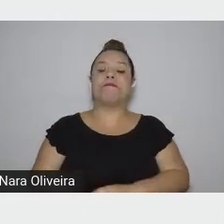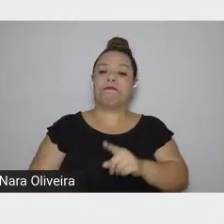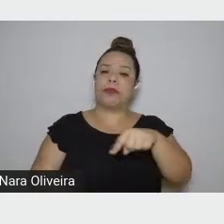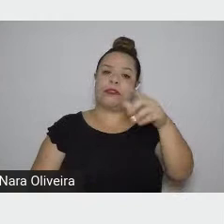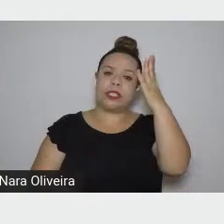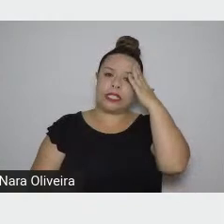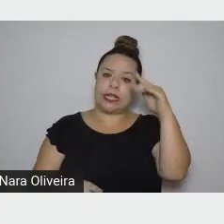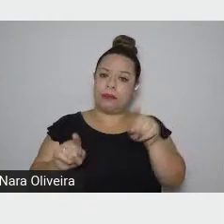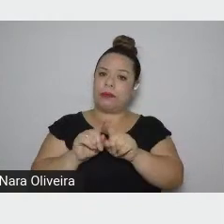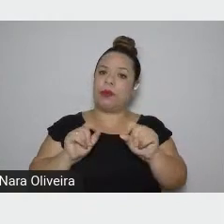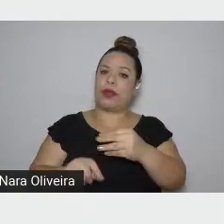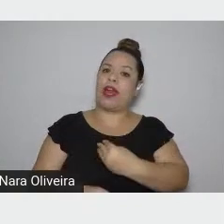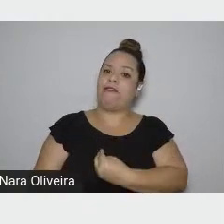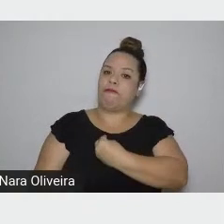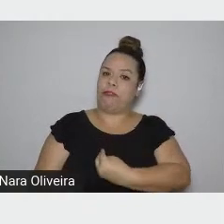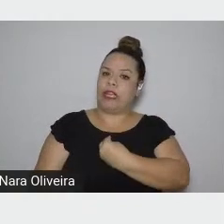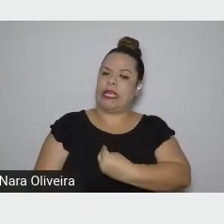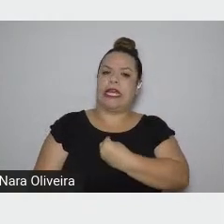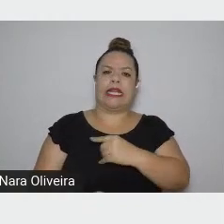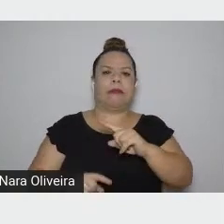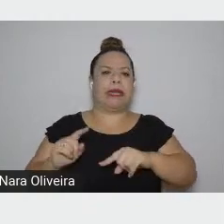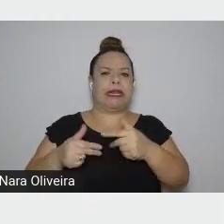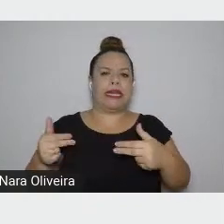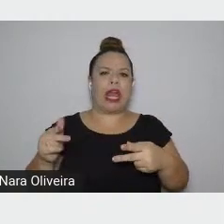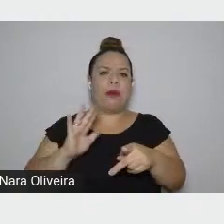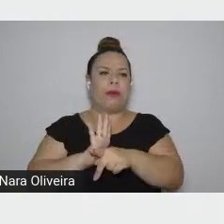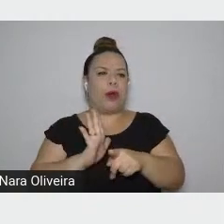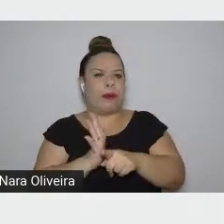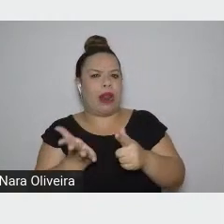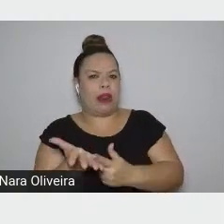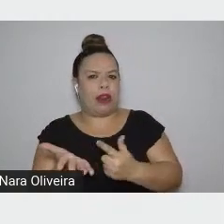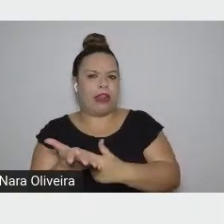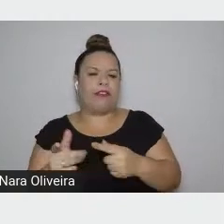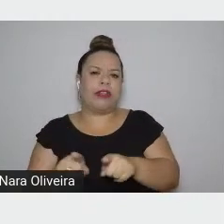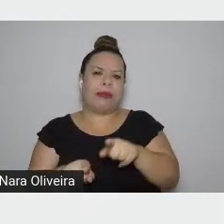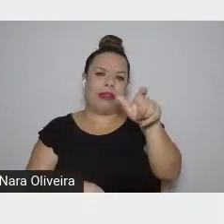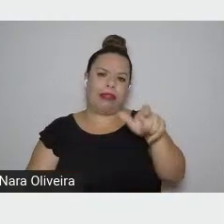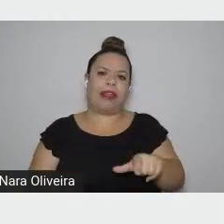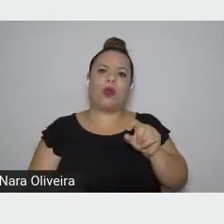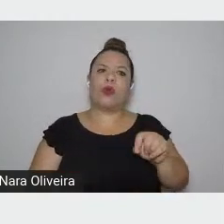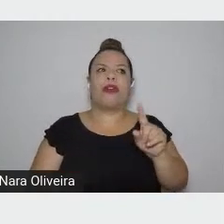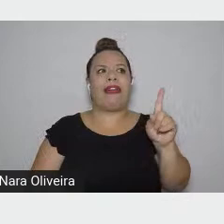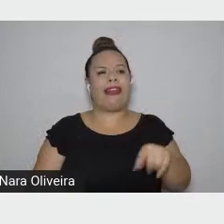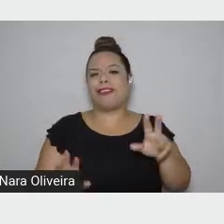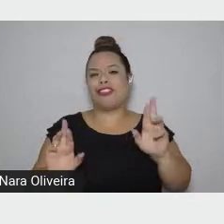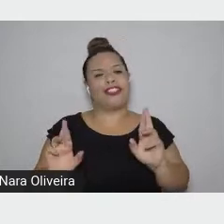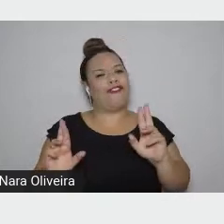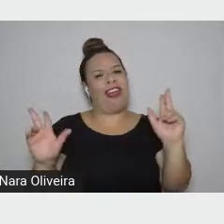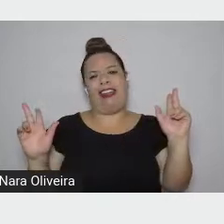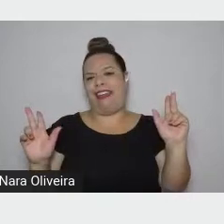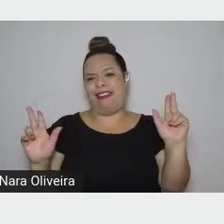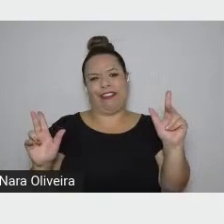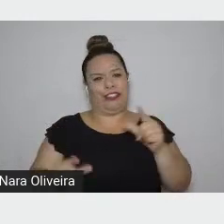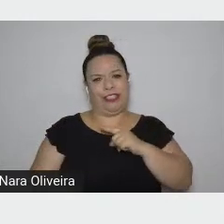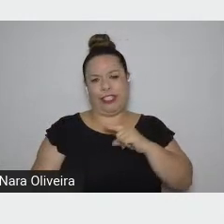e a obra e a carreira de Saramago foram atípicas. E